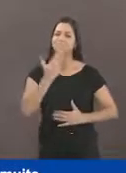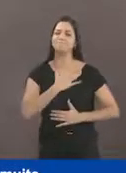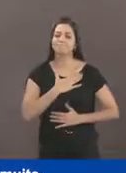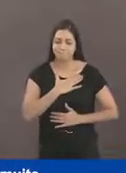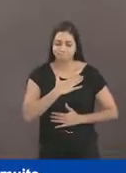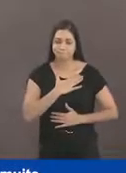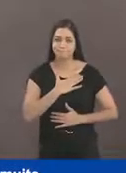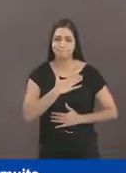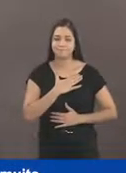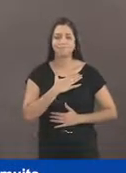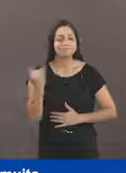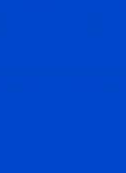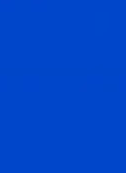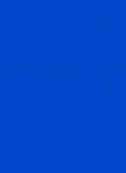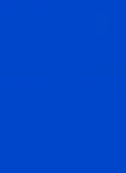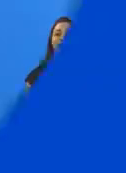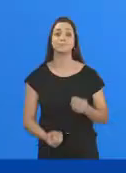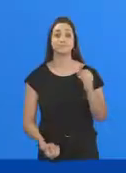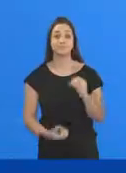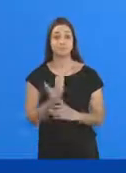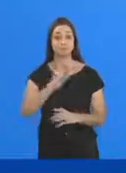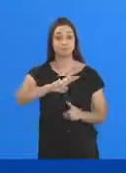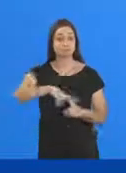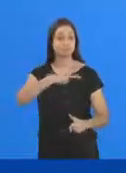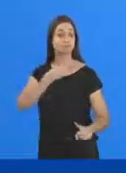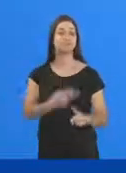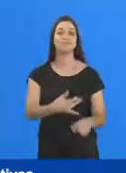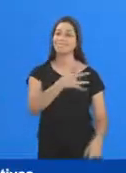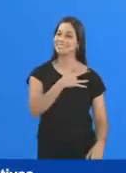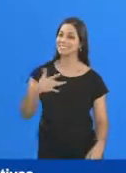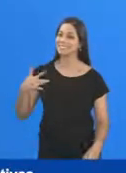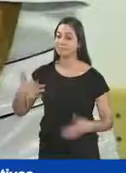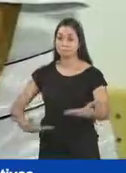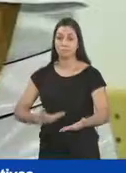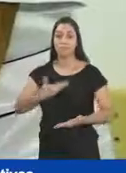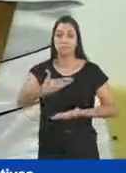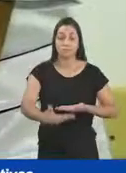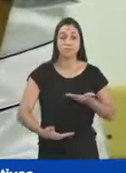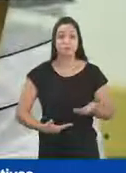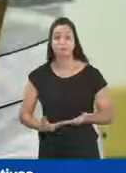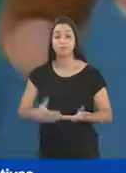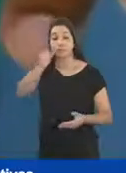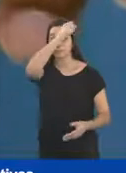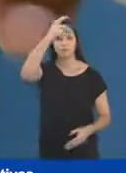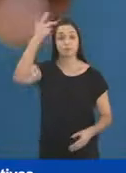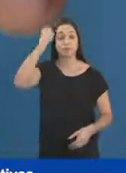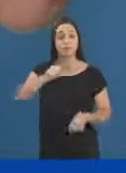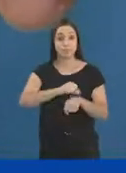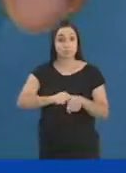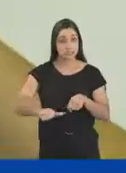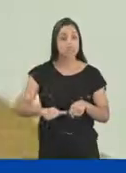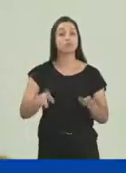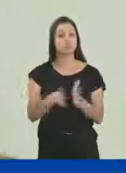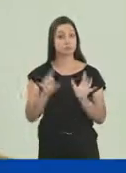importante para mim, muito. E criou o Mais Saúde, que troca débitos com o município por cirurgias eletivas